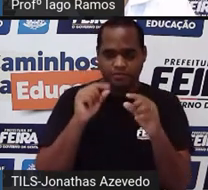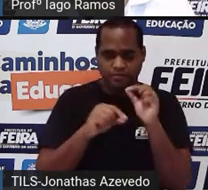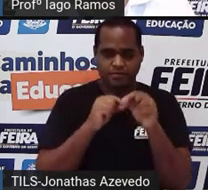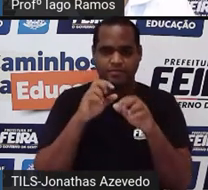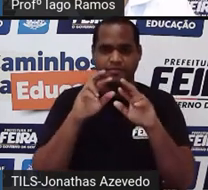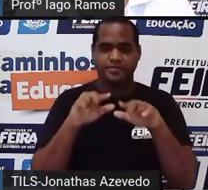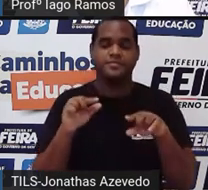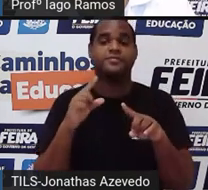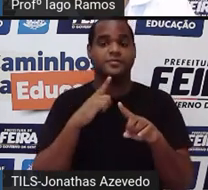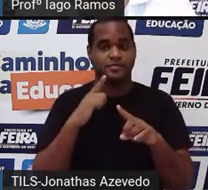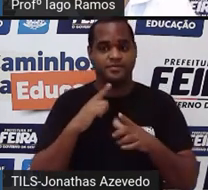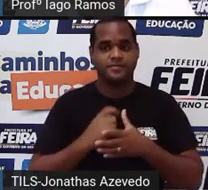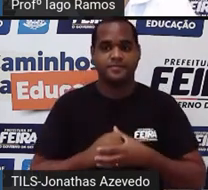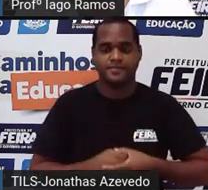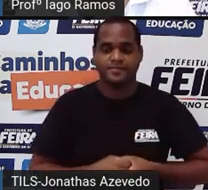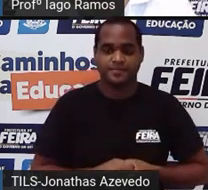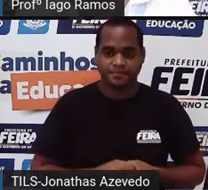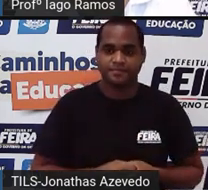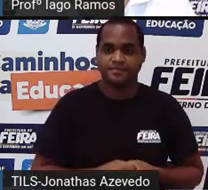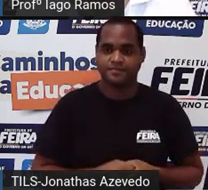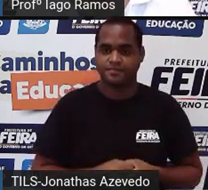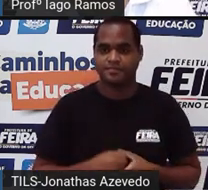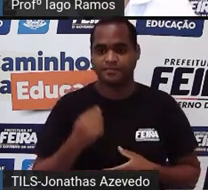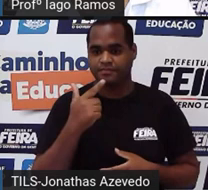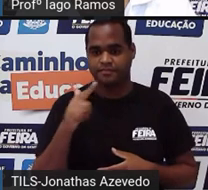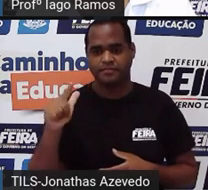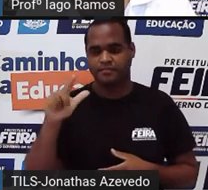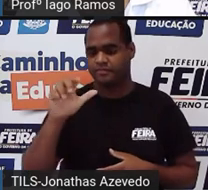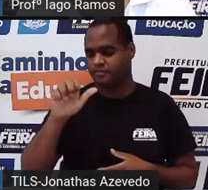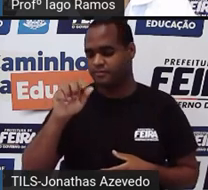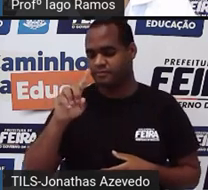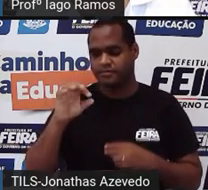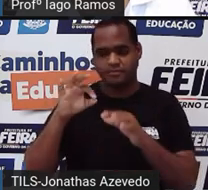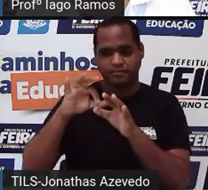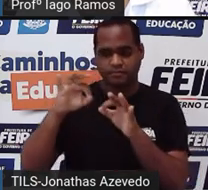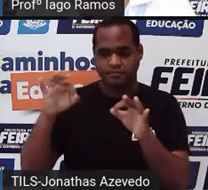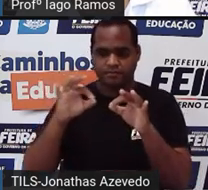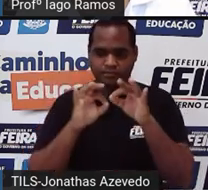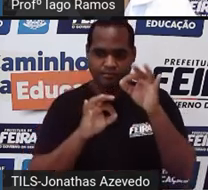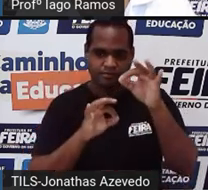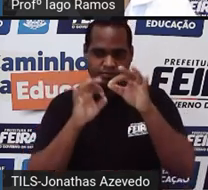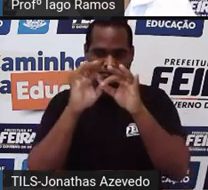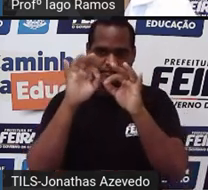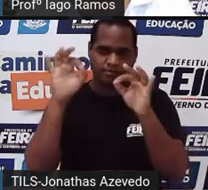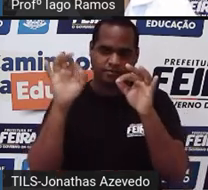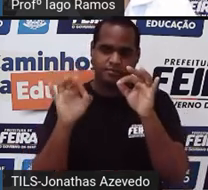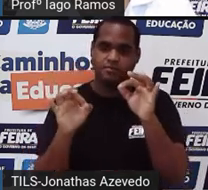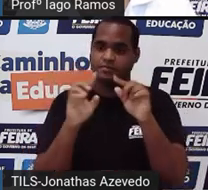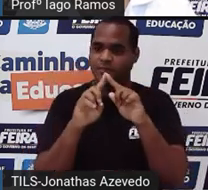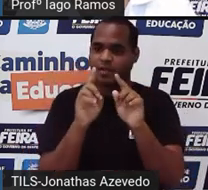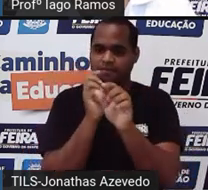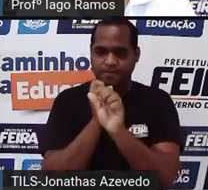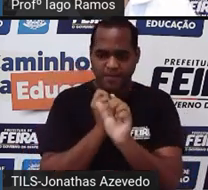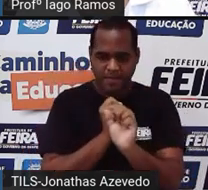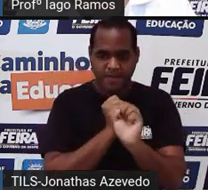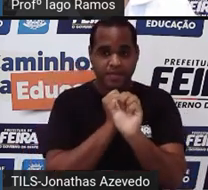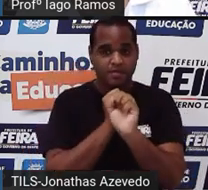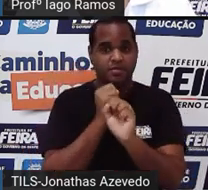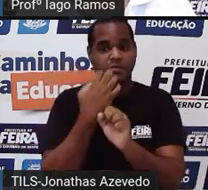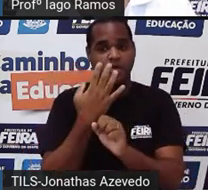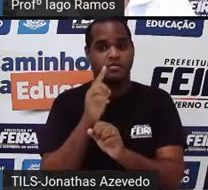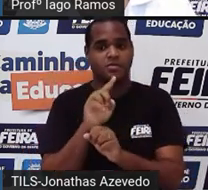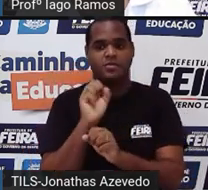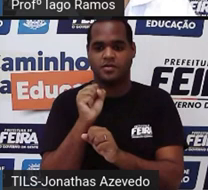medidas, tá? Agora, eu vou para os lados, ó. Se eu pego esse lado A1, B1, e meço ele, dá 4